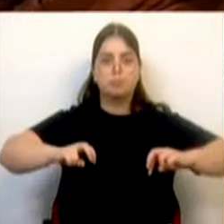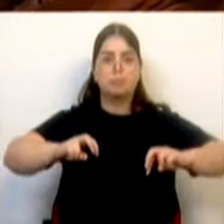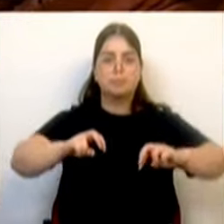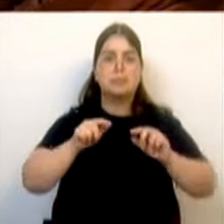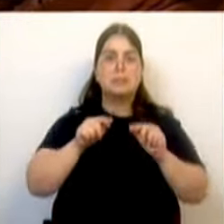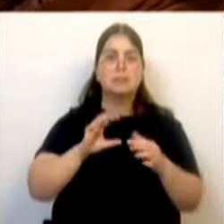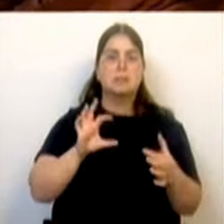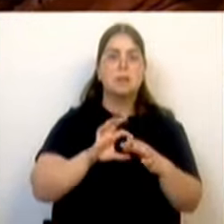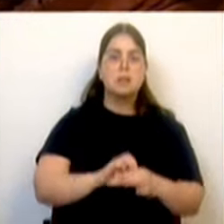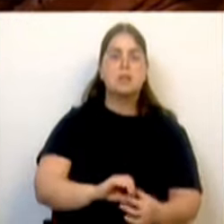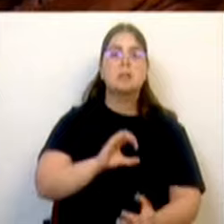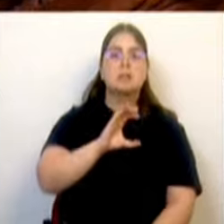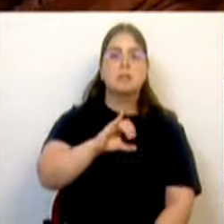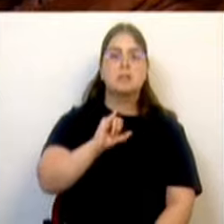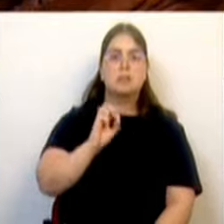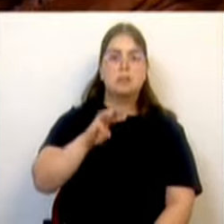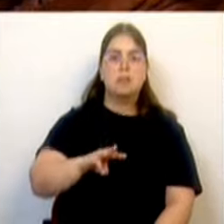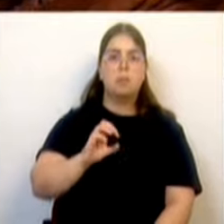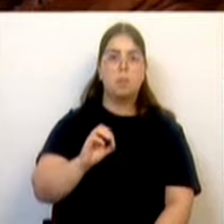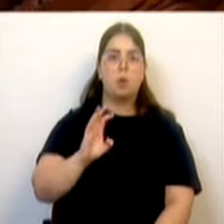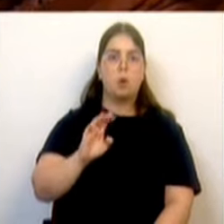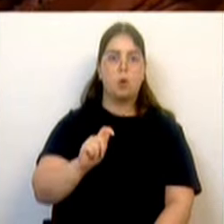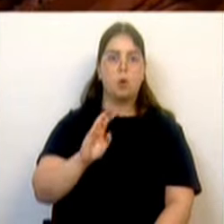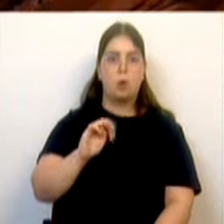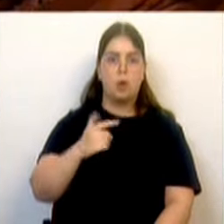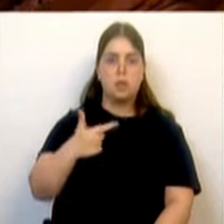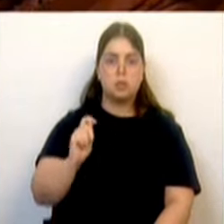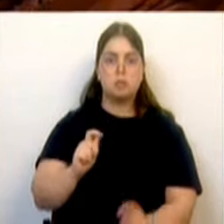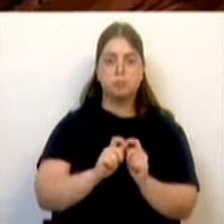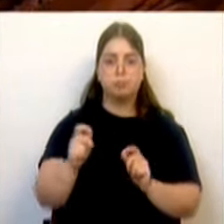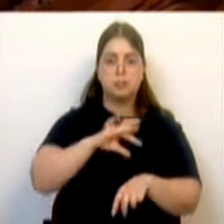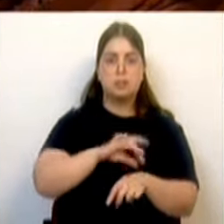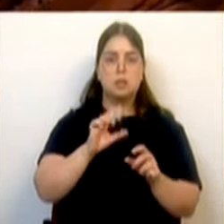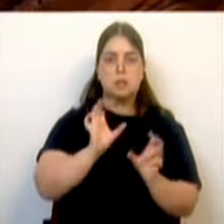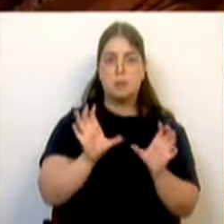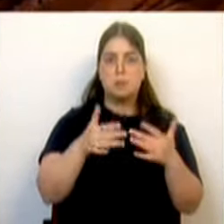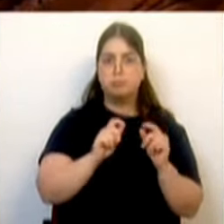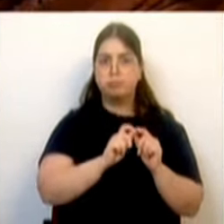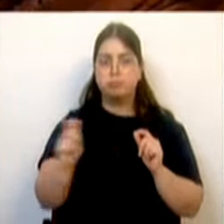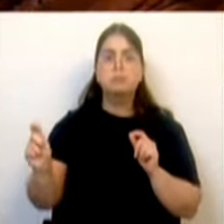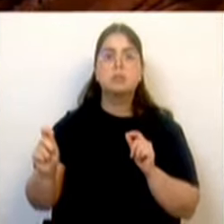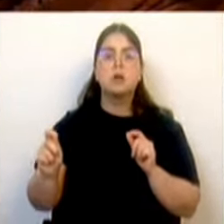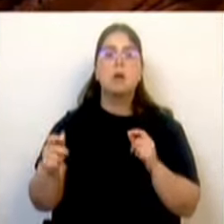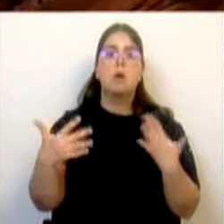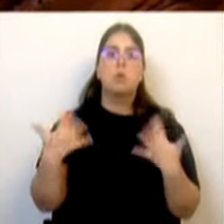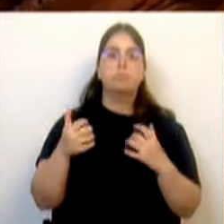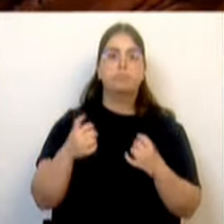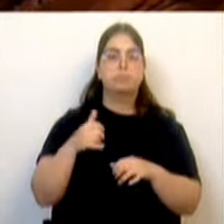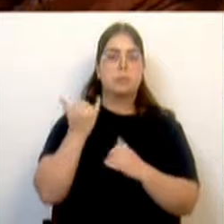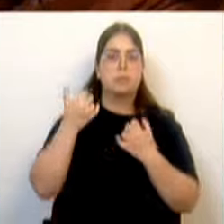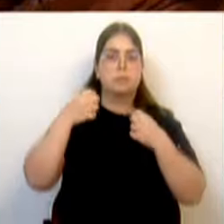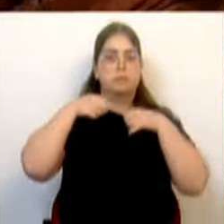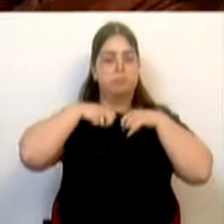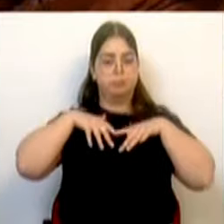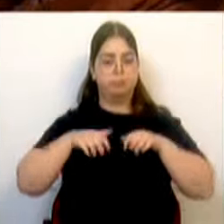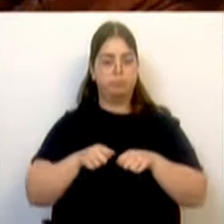Cima Oeste, completamente impotentes durante a pandemia, assistindo ao volumar de infecções e mortes na região